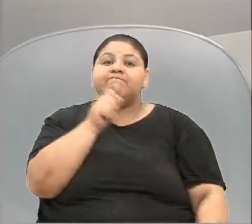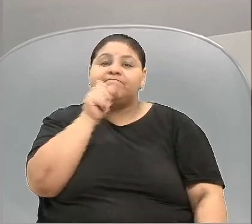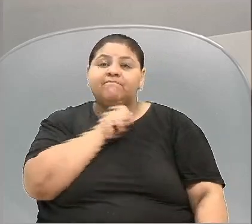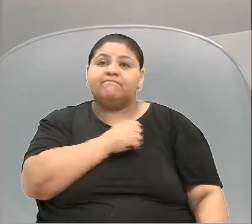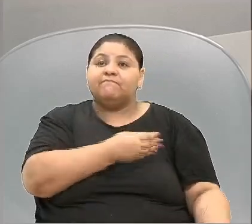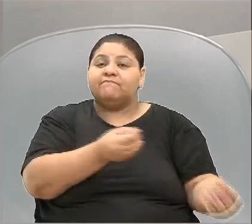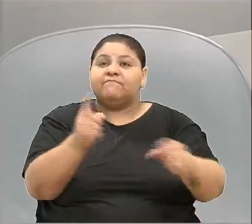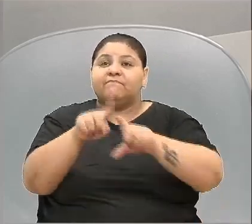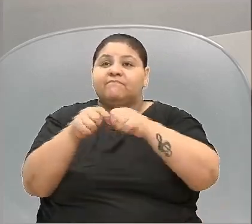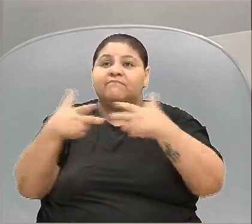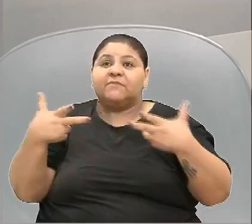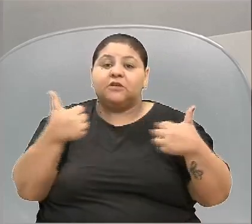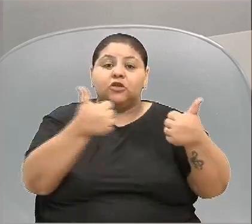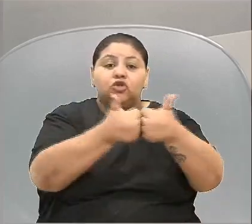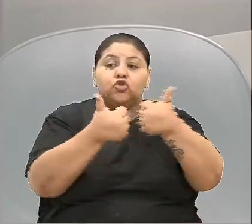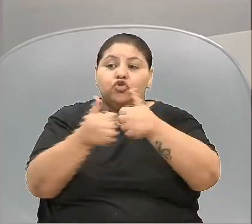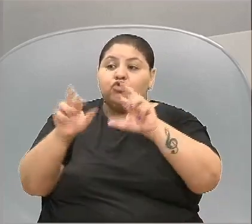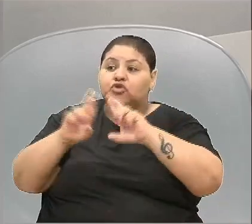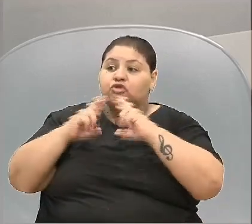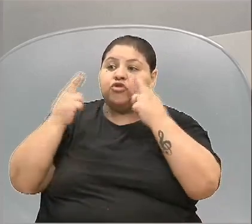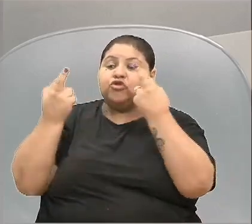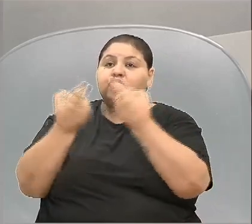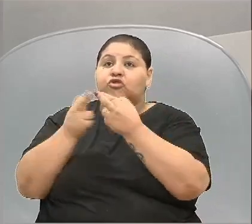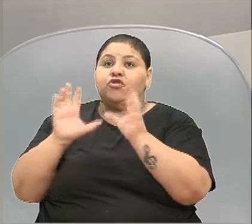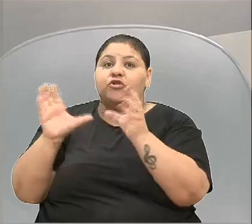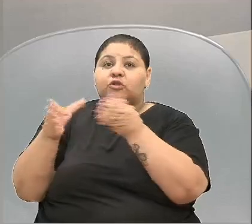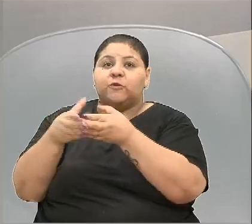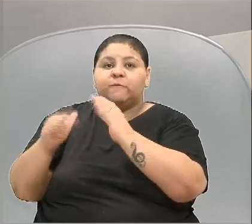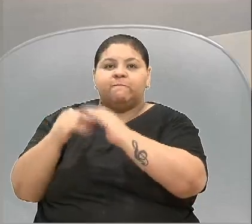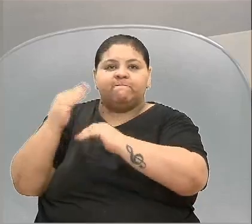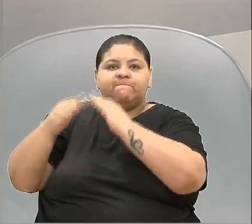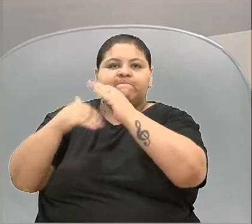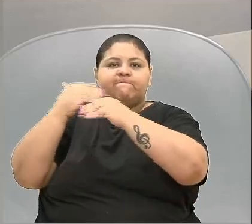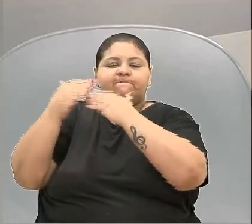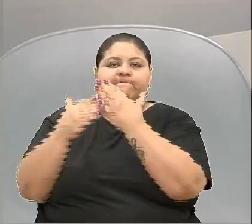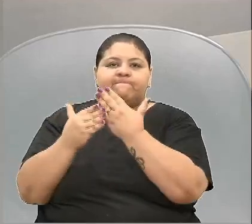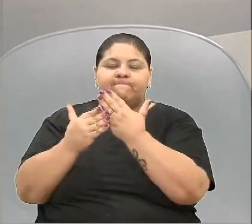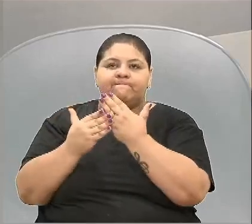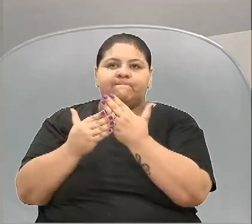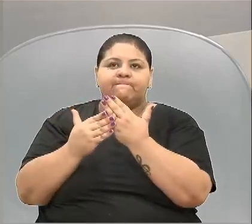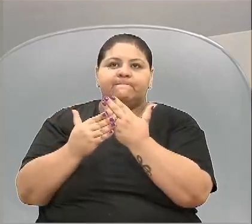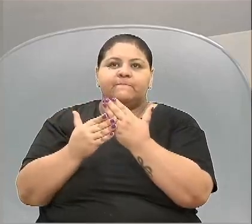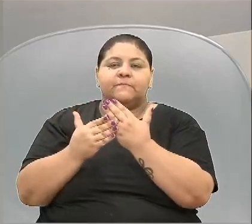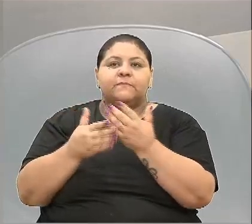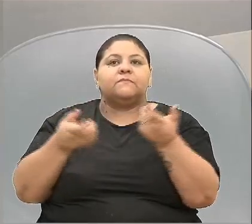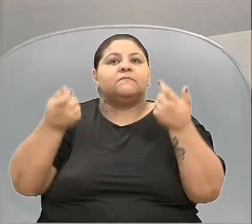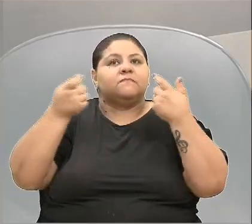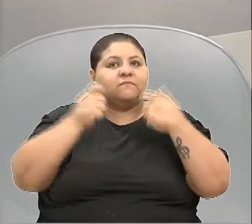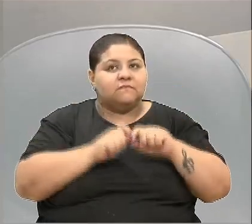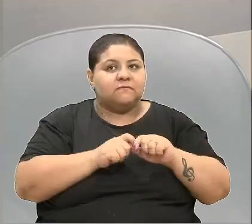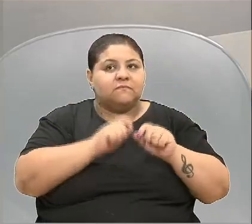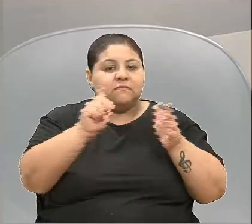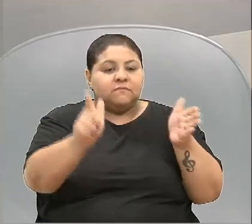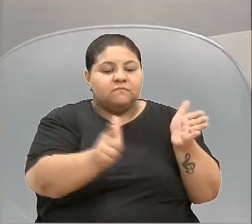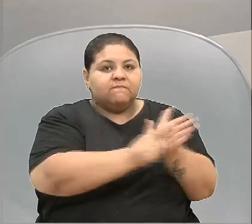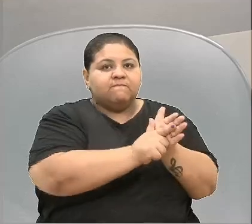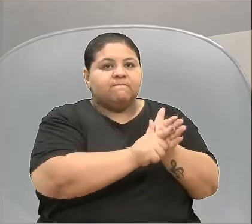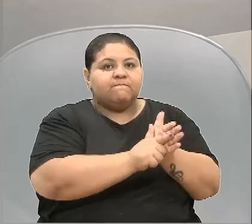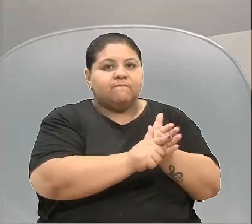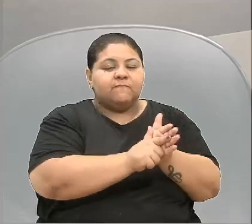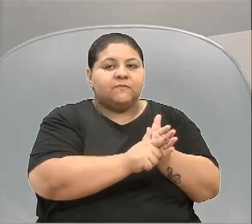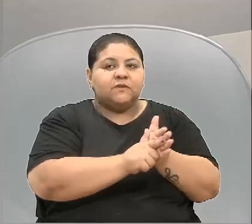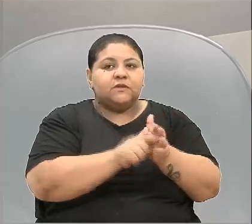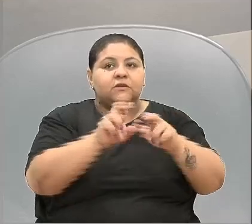coisas, junto das reuniões do Conselho, foram construídas, chegando à unanimidade, e precisa estar no papel. Por isso que eu